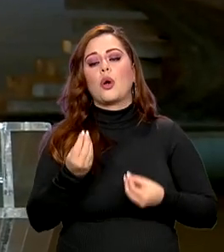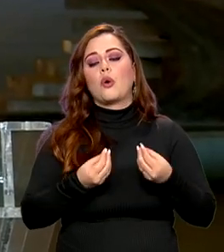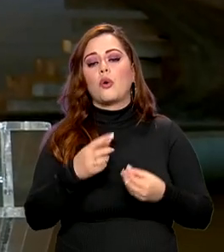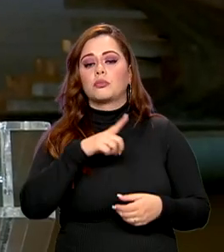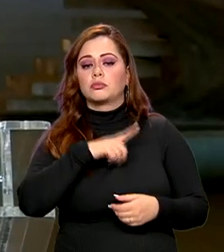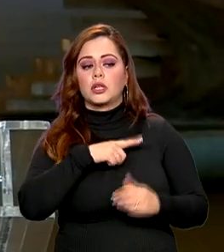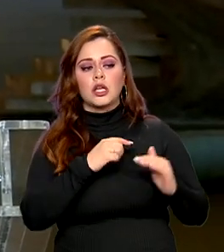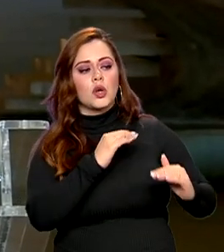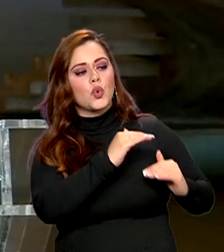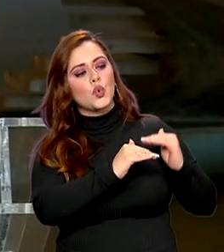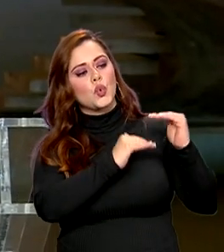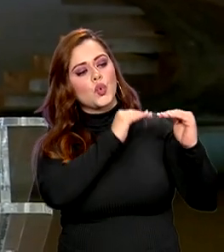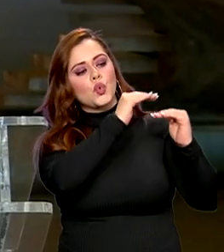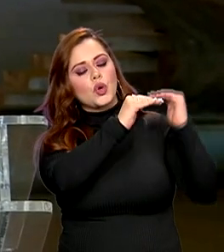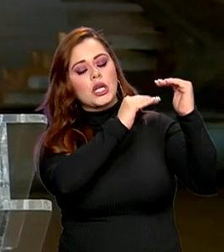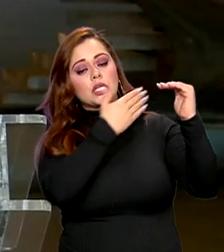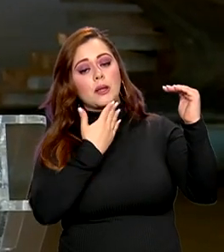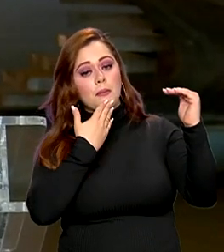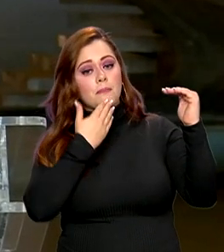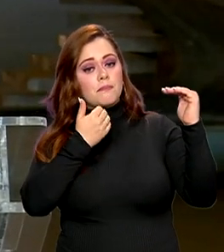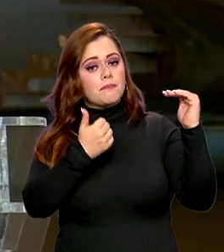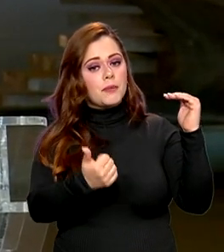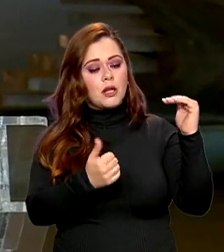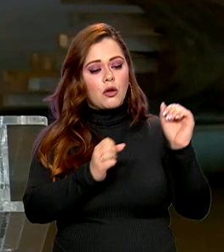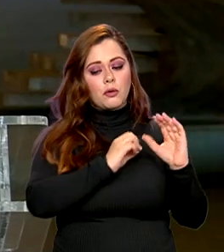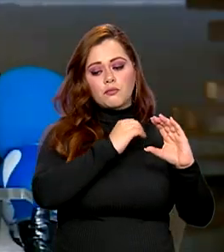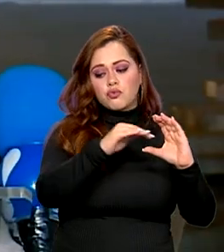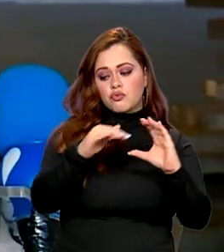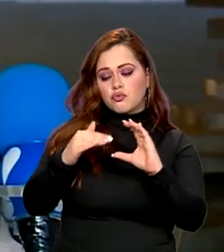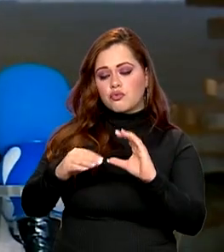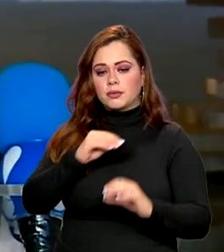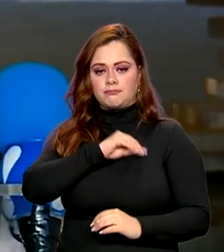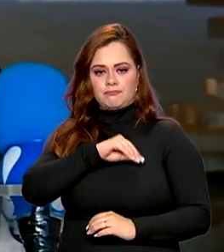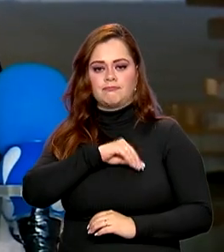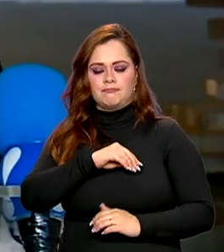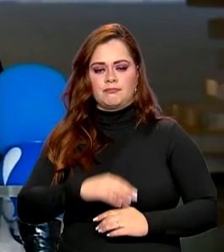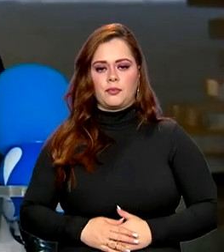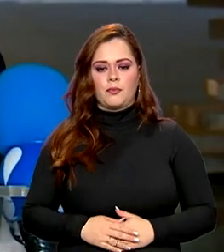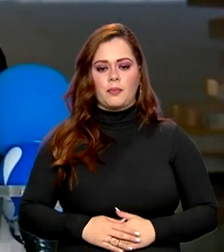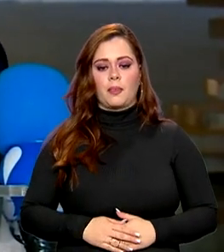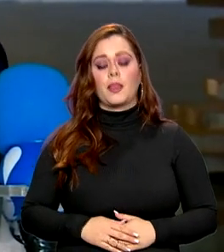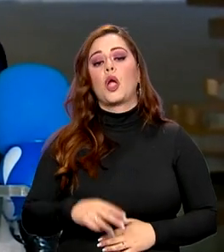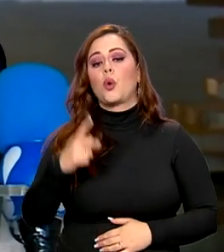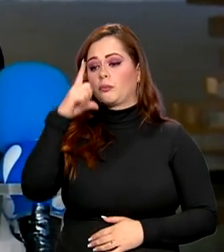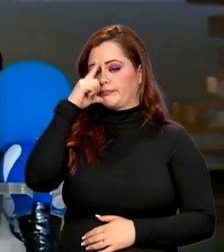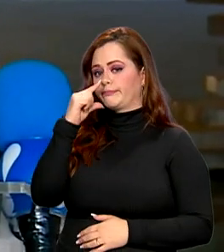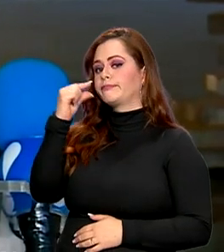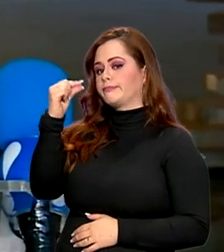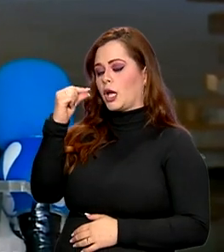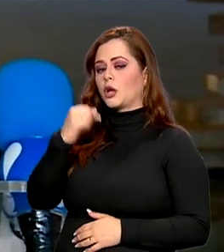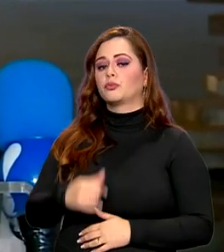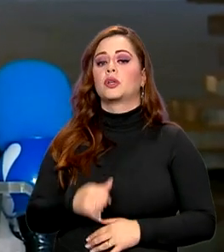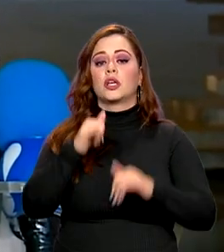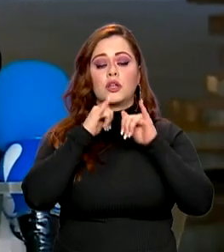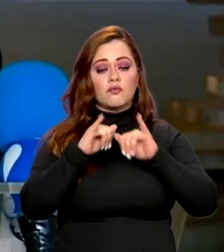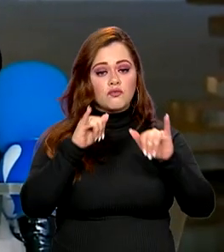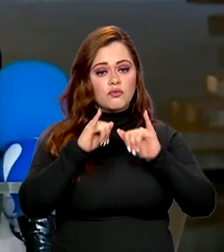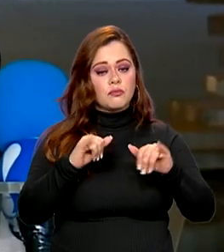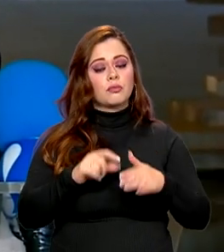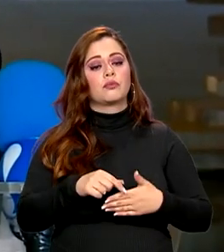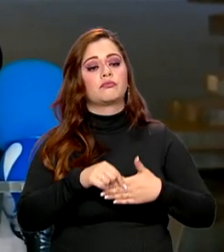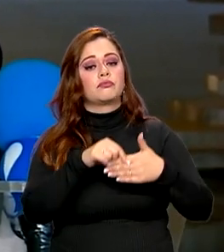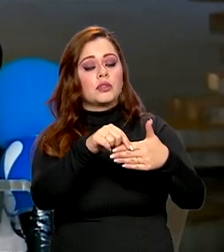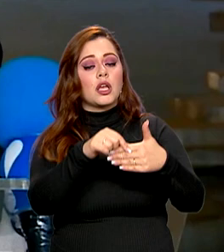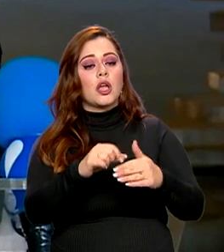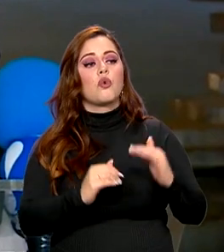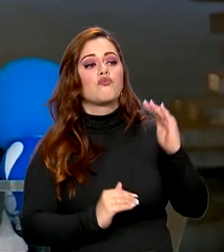com melhor distribuição de renda. O vice-presidente da República, Geraldo Alckmin, destacou